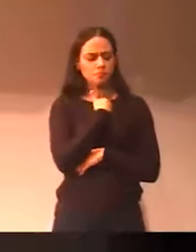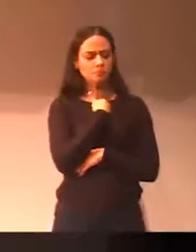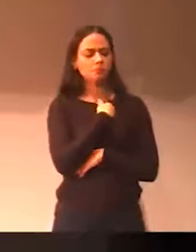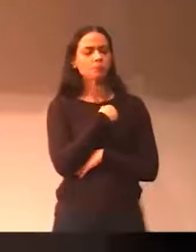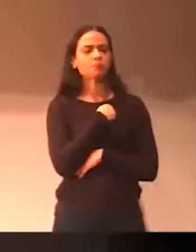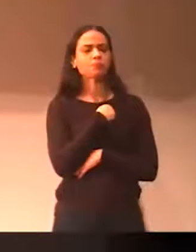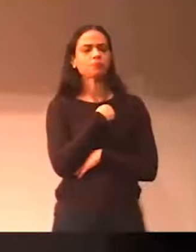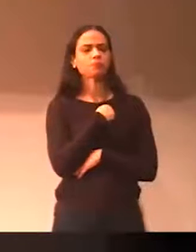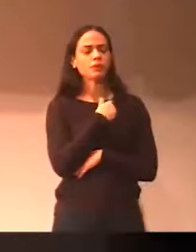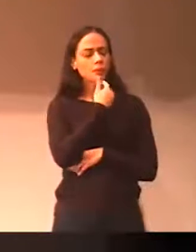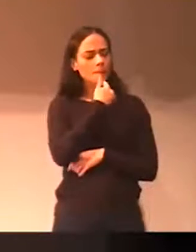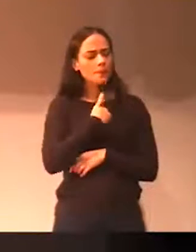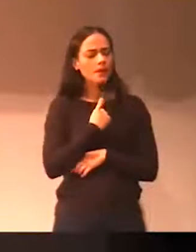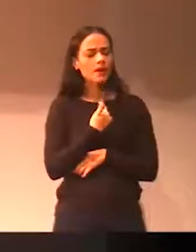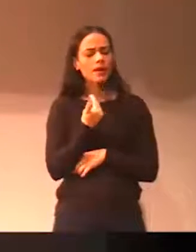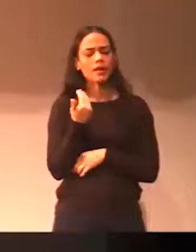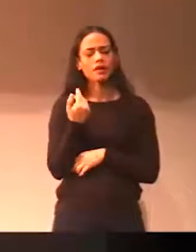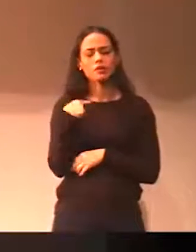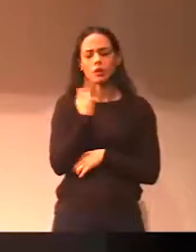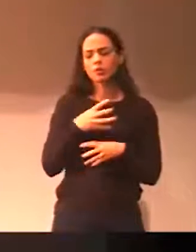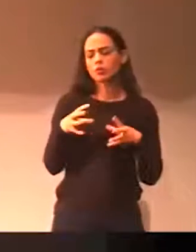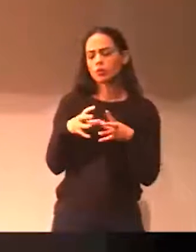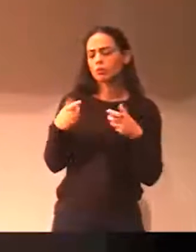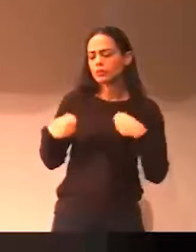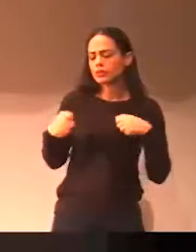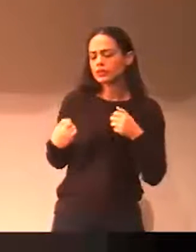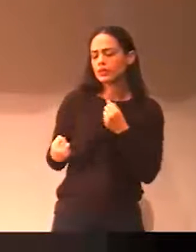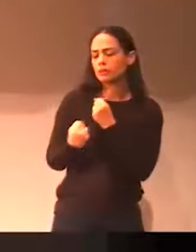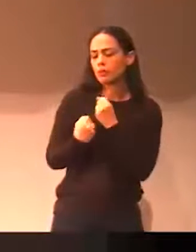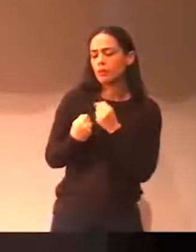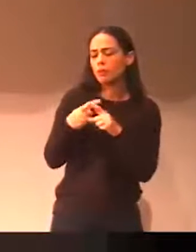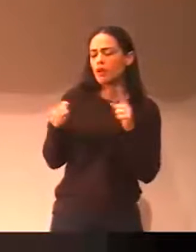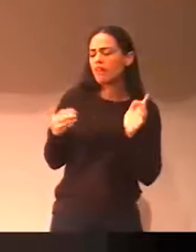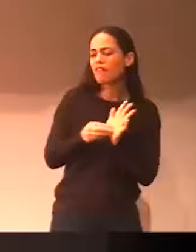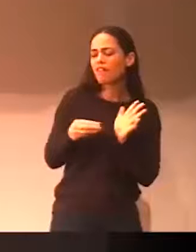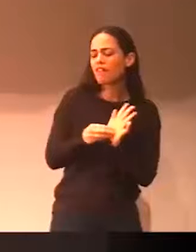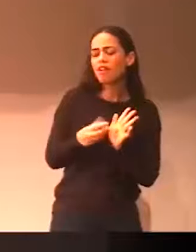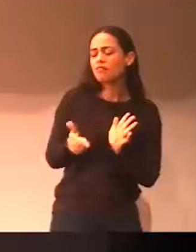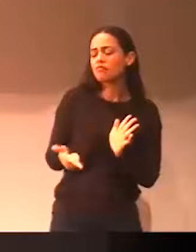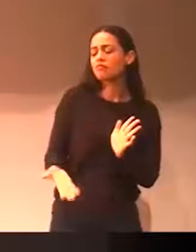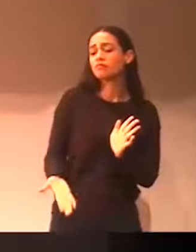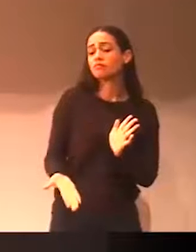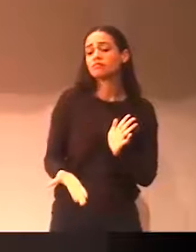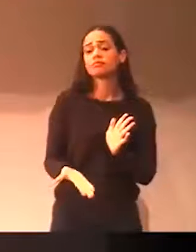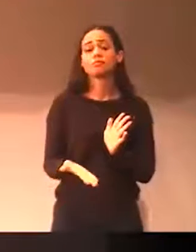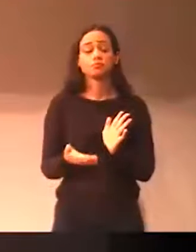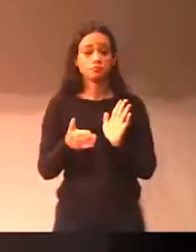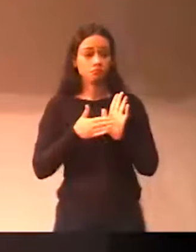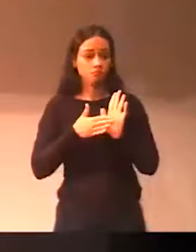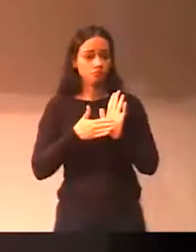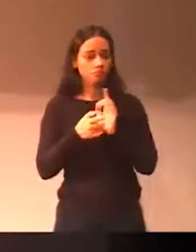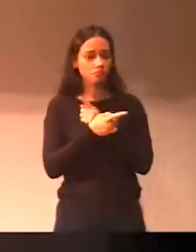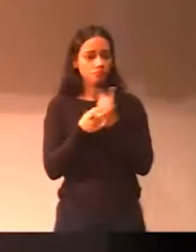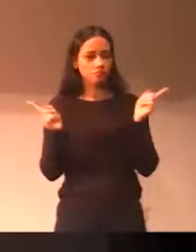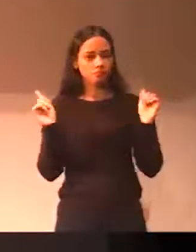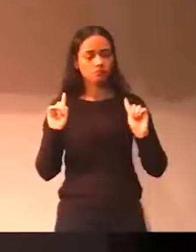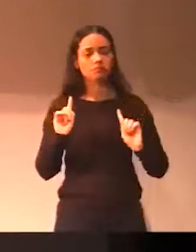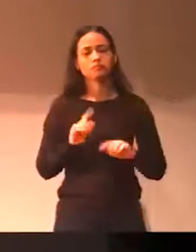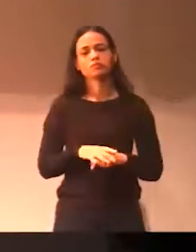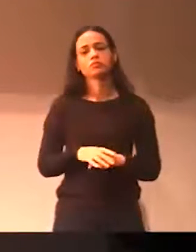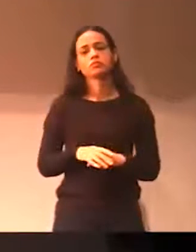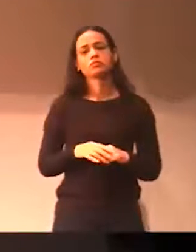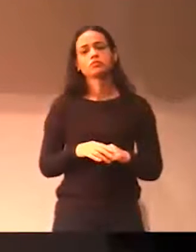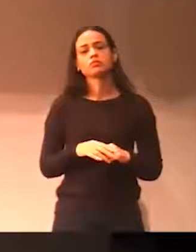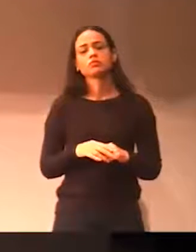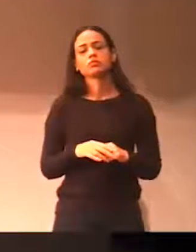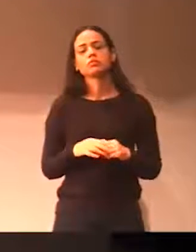não tem, e eu sei das dificuldades da cidade, porque o que eu quero propor aqui, é que a gente retome o básico, e o básico